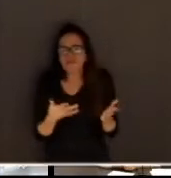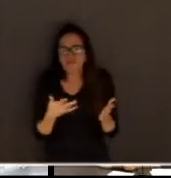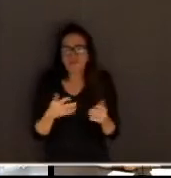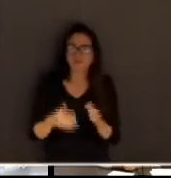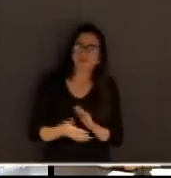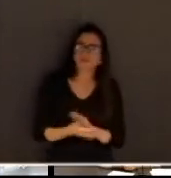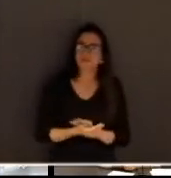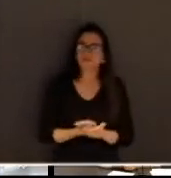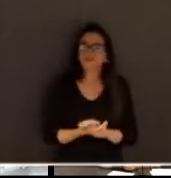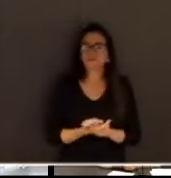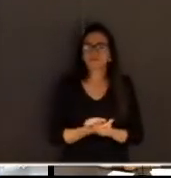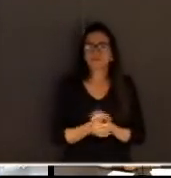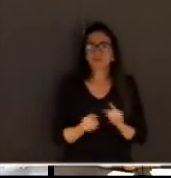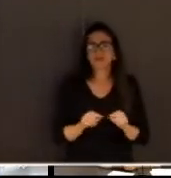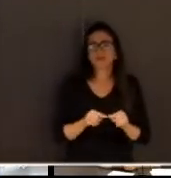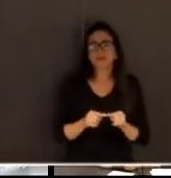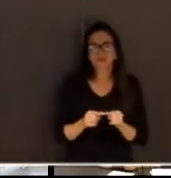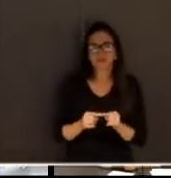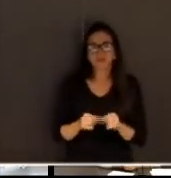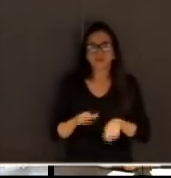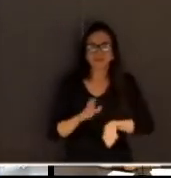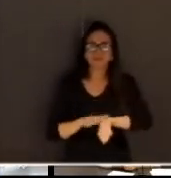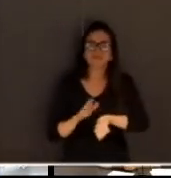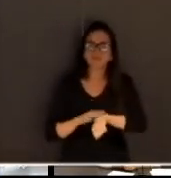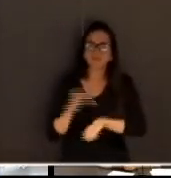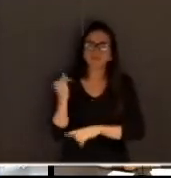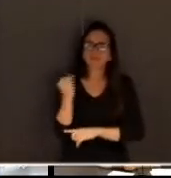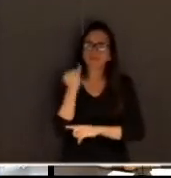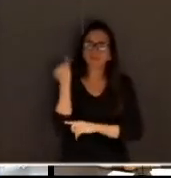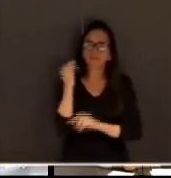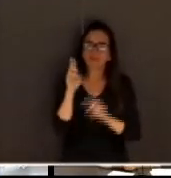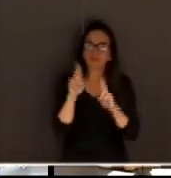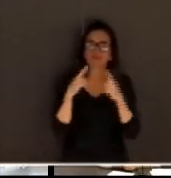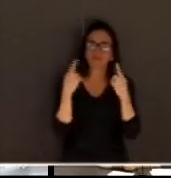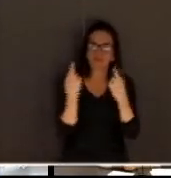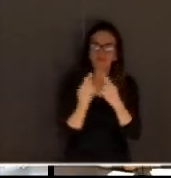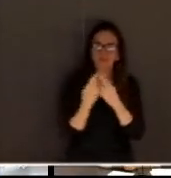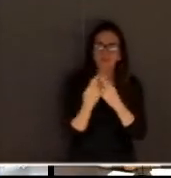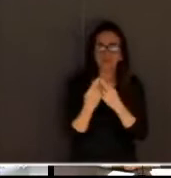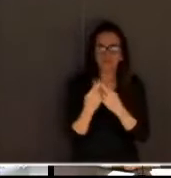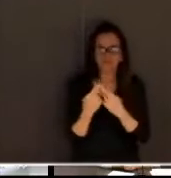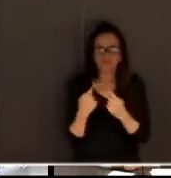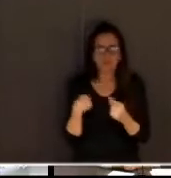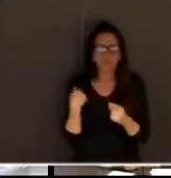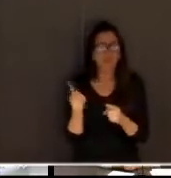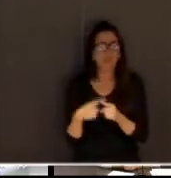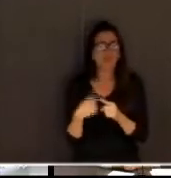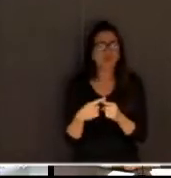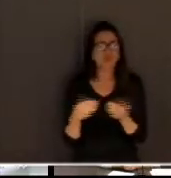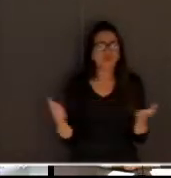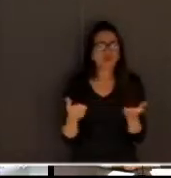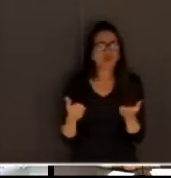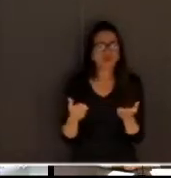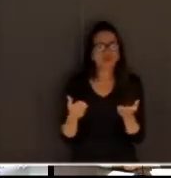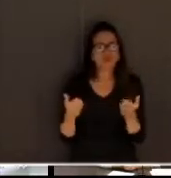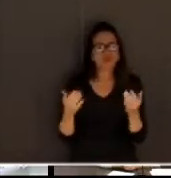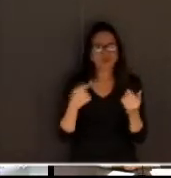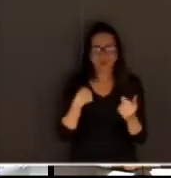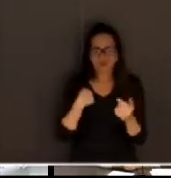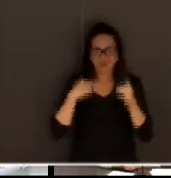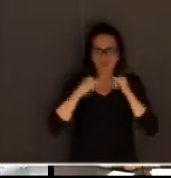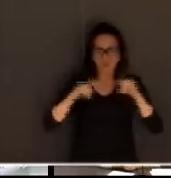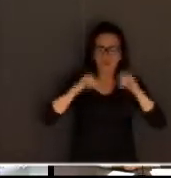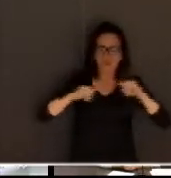Mas foi um grande momento que vivemos ali. E por que eu resolvi falar sobre isso hoje? Só com o saldozismo?